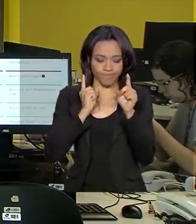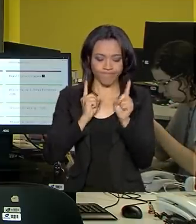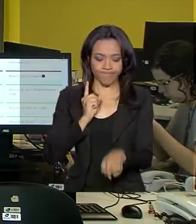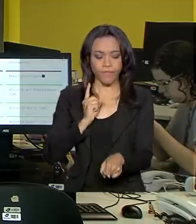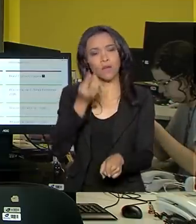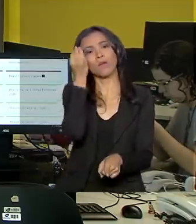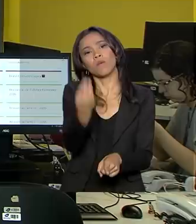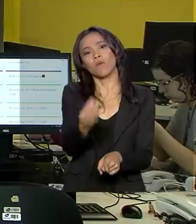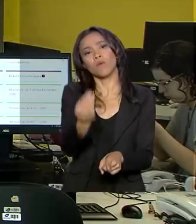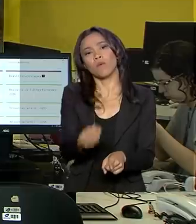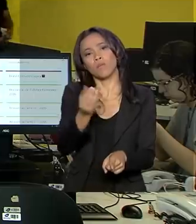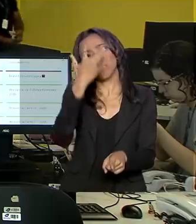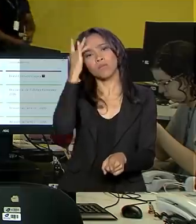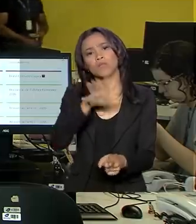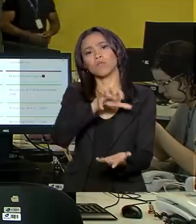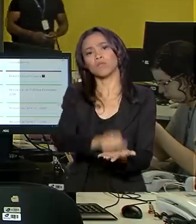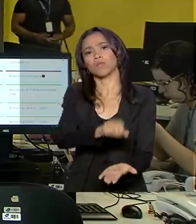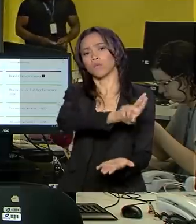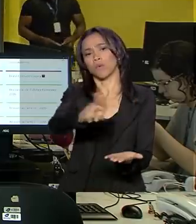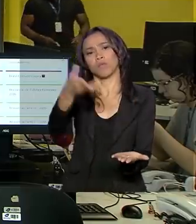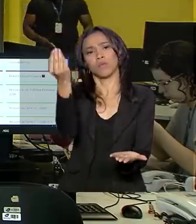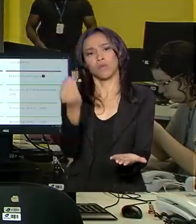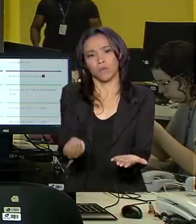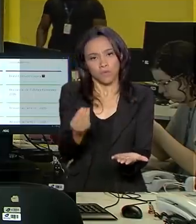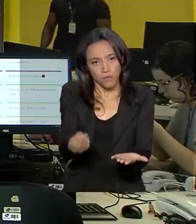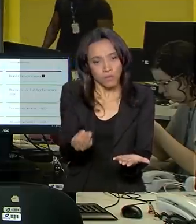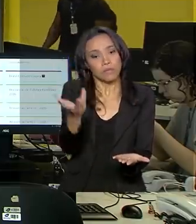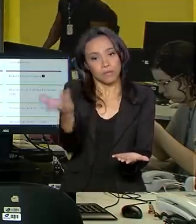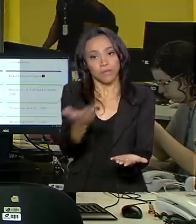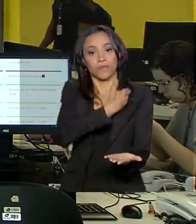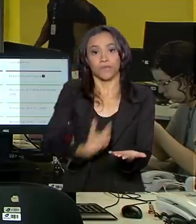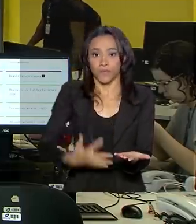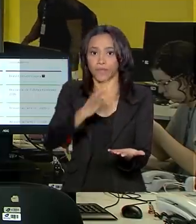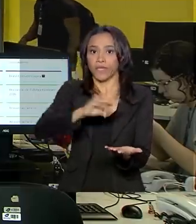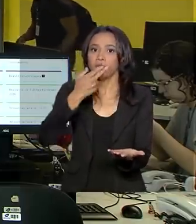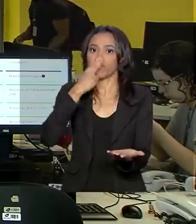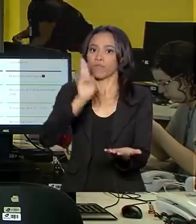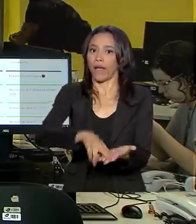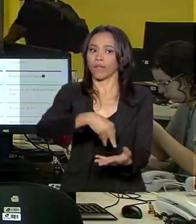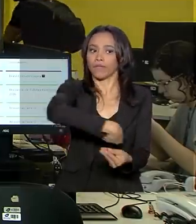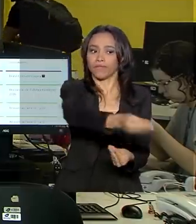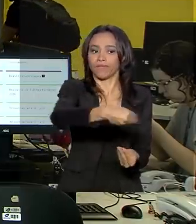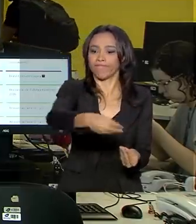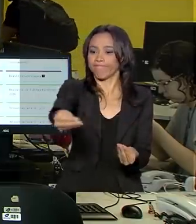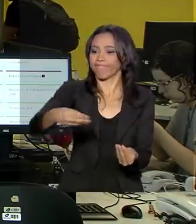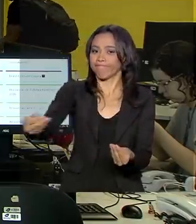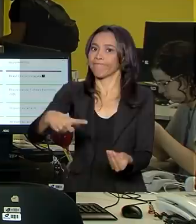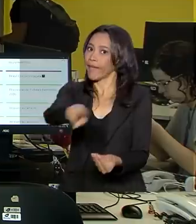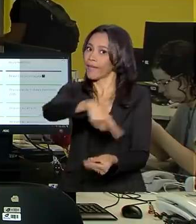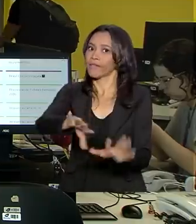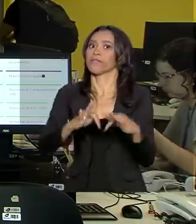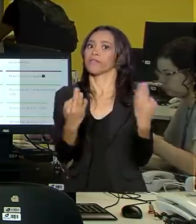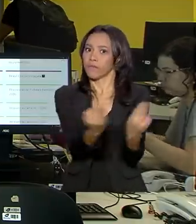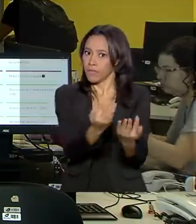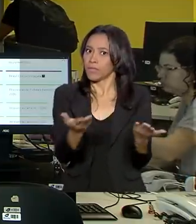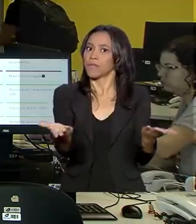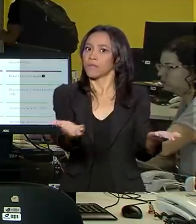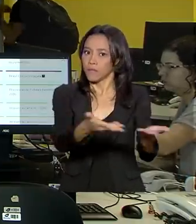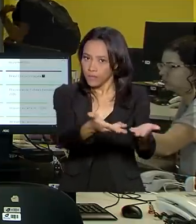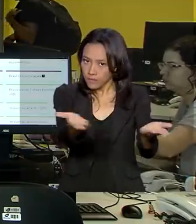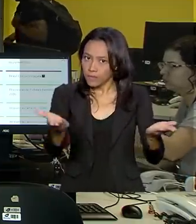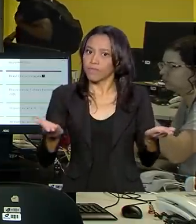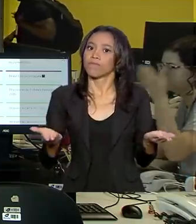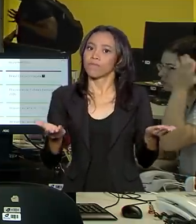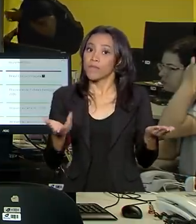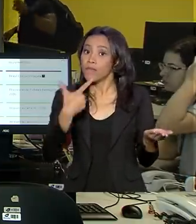pessoal ainda estava cadastrado. O governo está enviando cartas para essas famílias com a cobrança de guia, a guia de cobrança, melhor